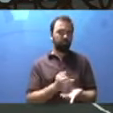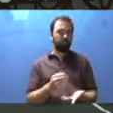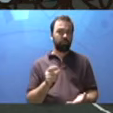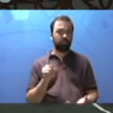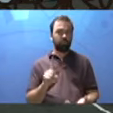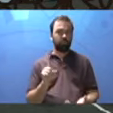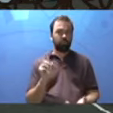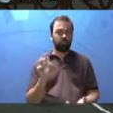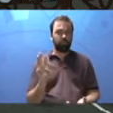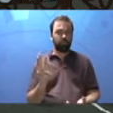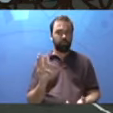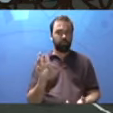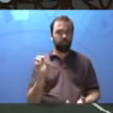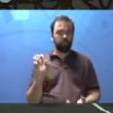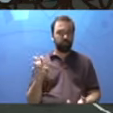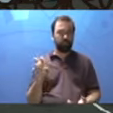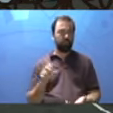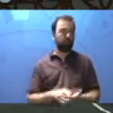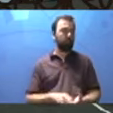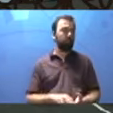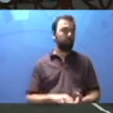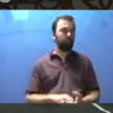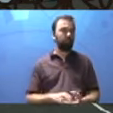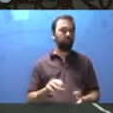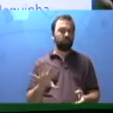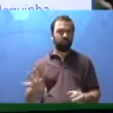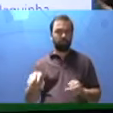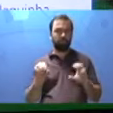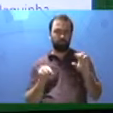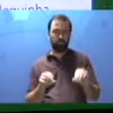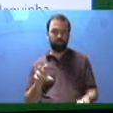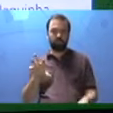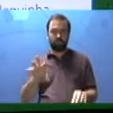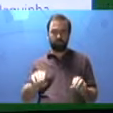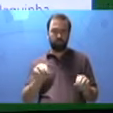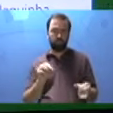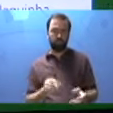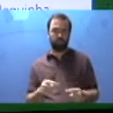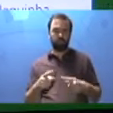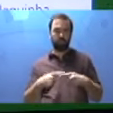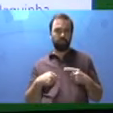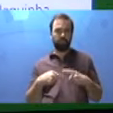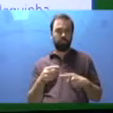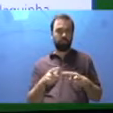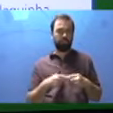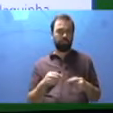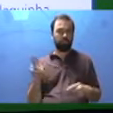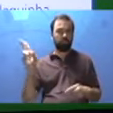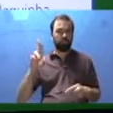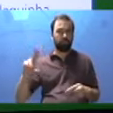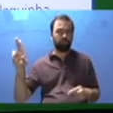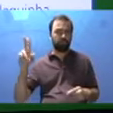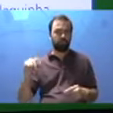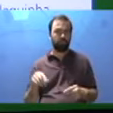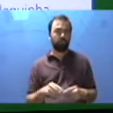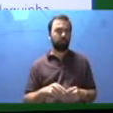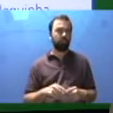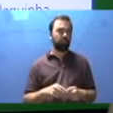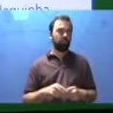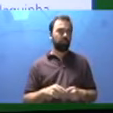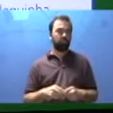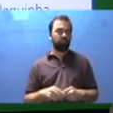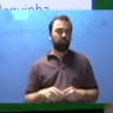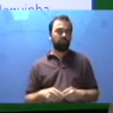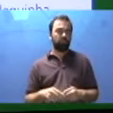Página 135. Selecione os materiais que serão usados na representação dos elementos